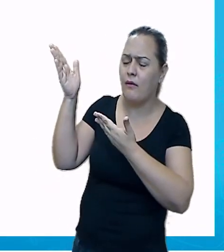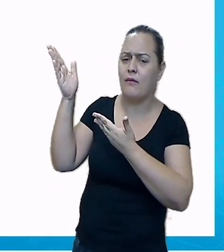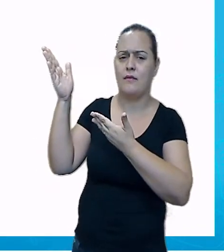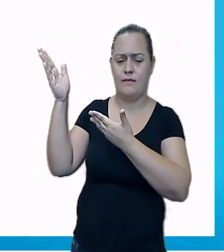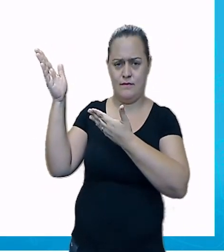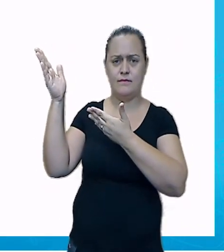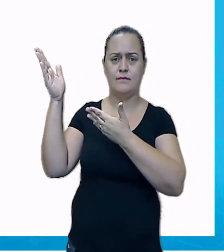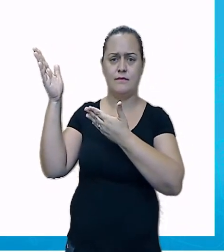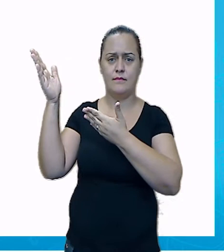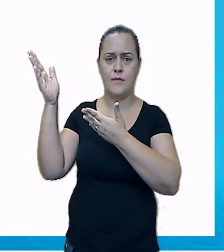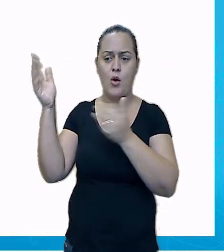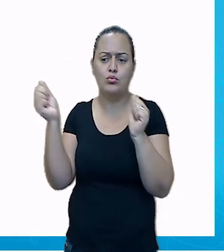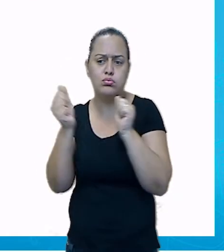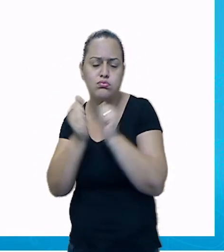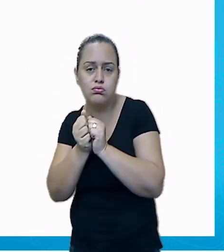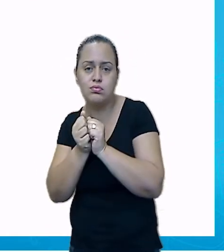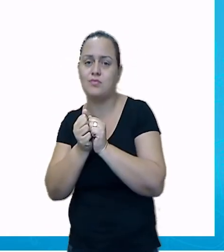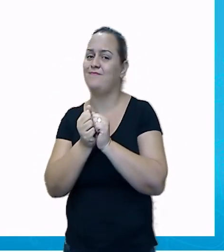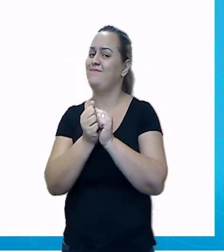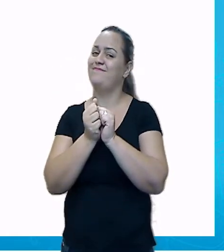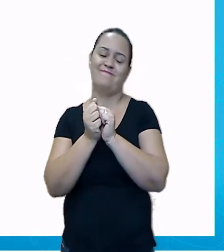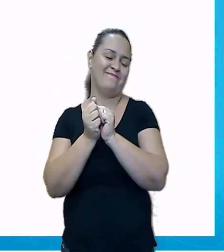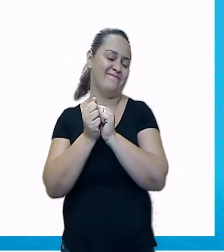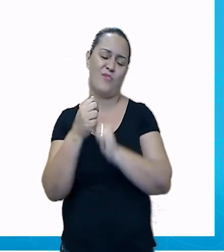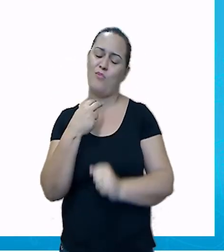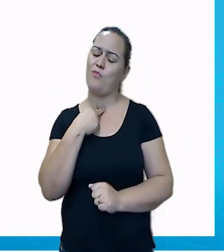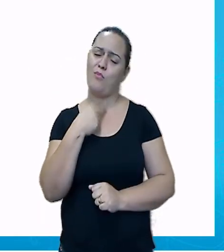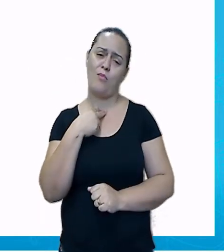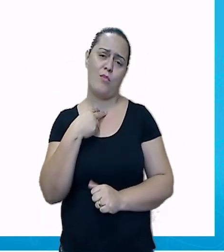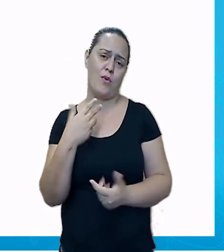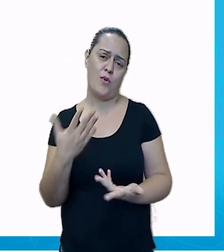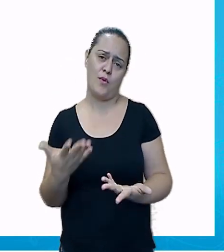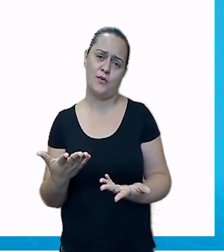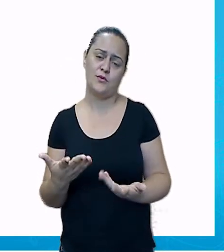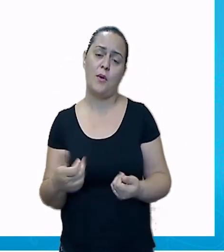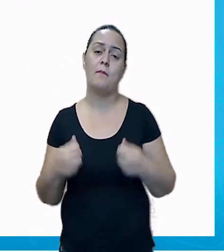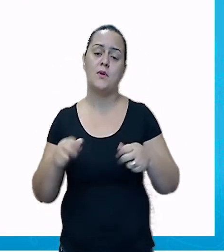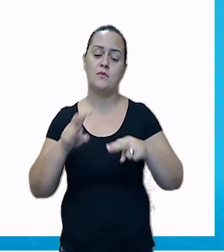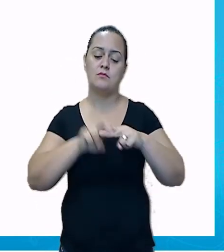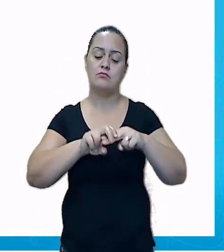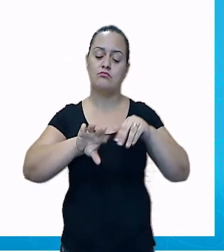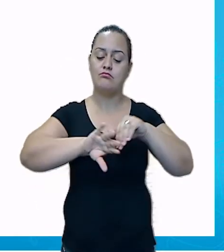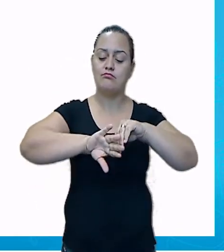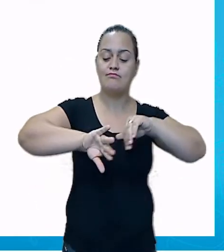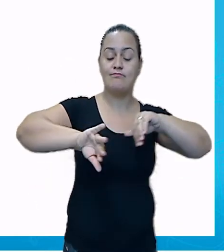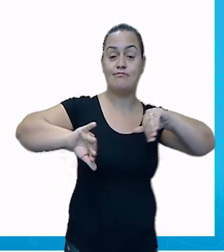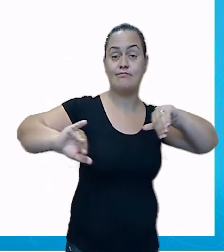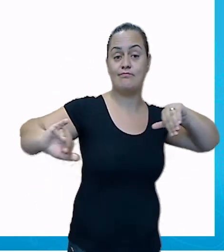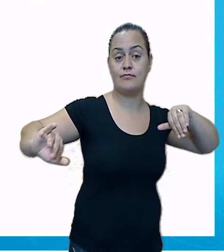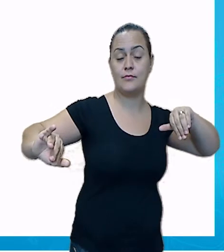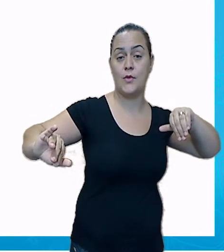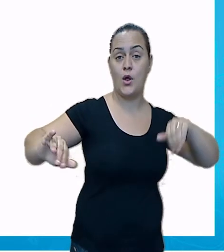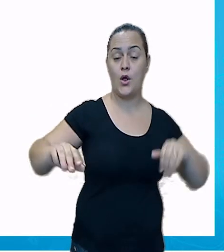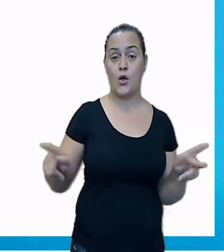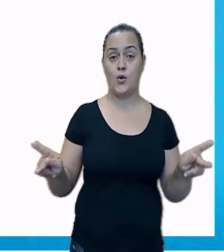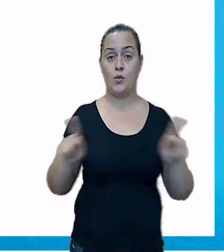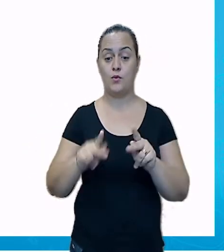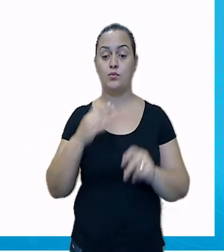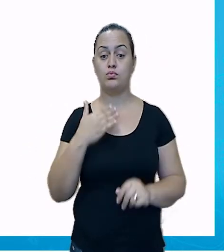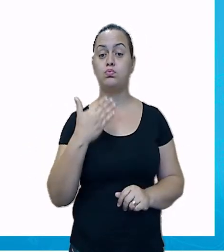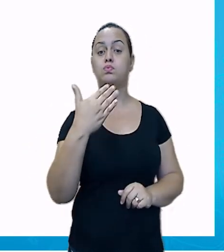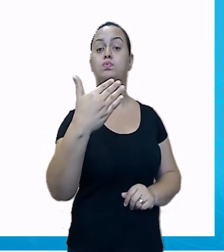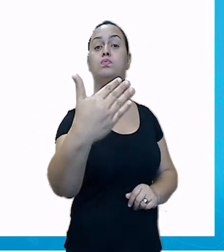e meio, mais ou menos, um distanciamento de uma criança para a outra. E o professor lá na frente. E aqui, não